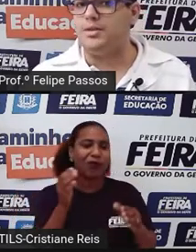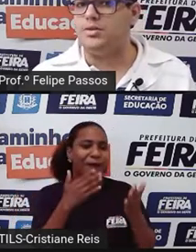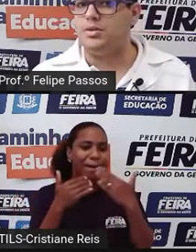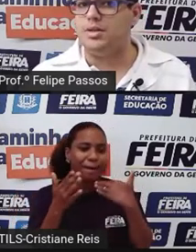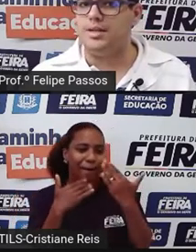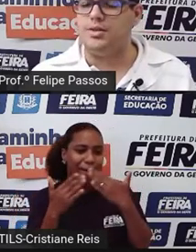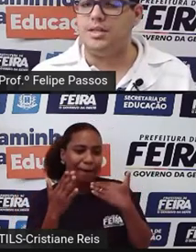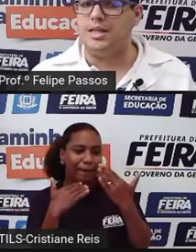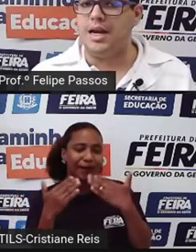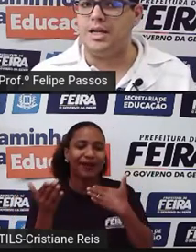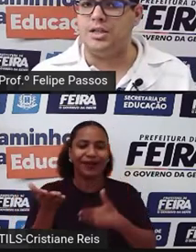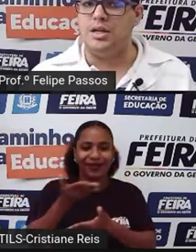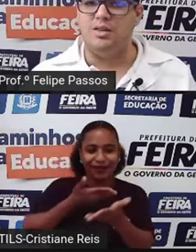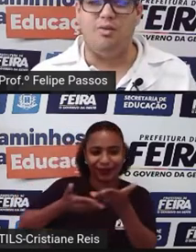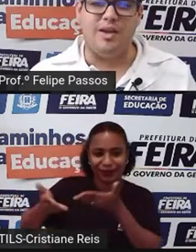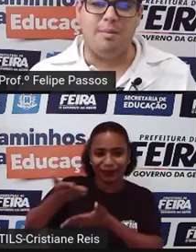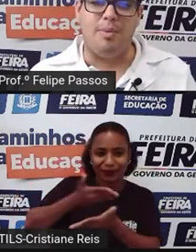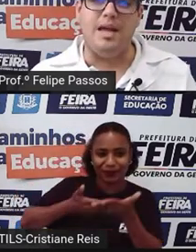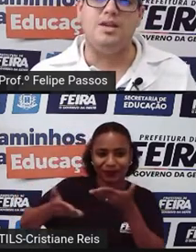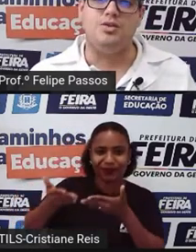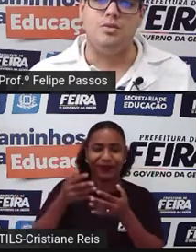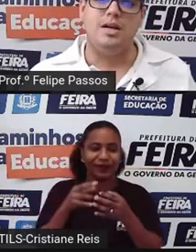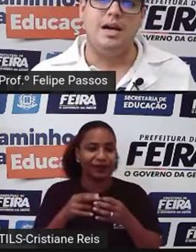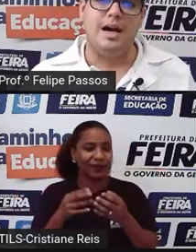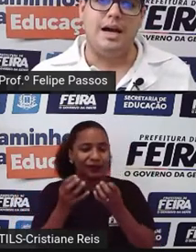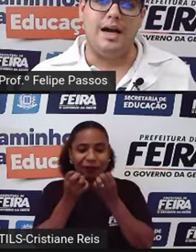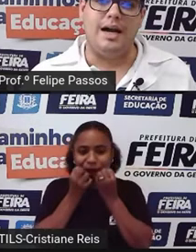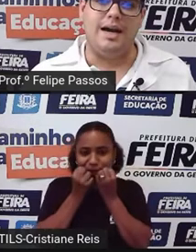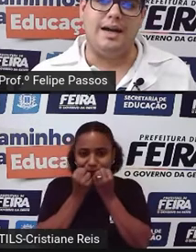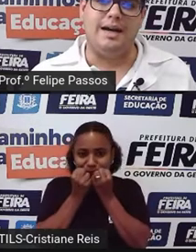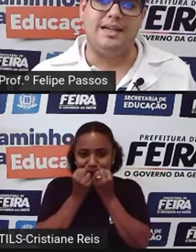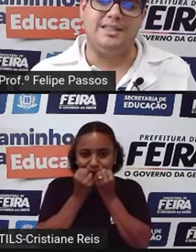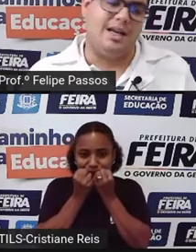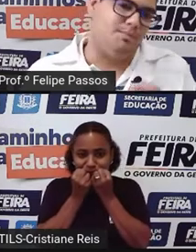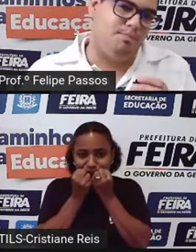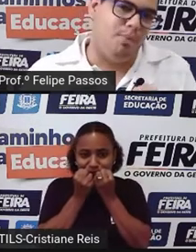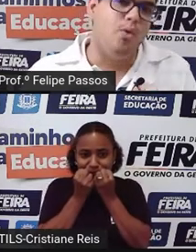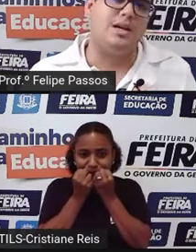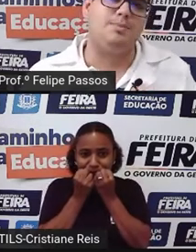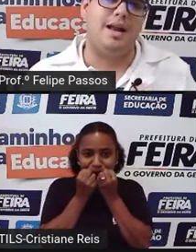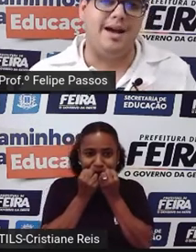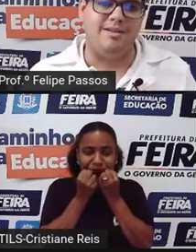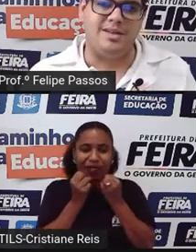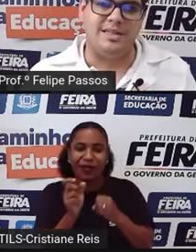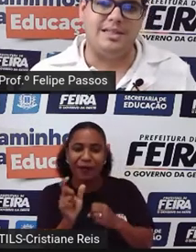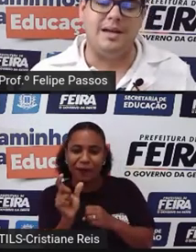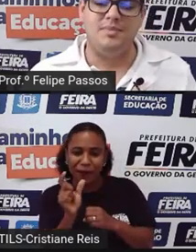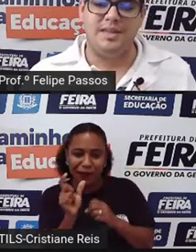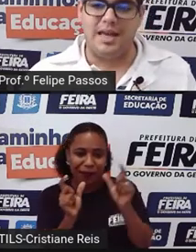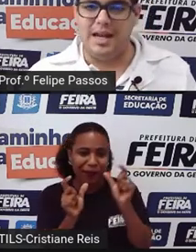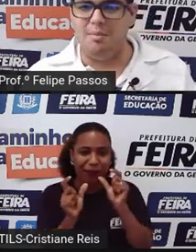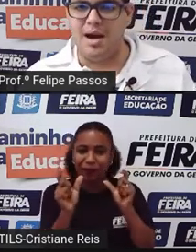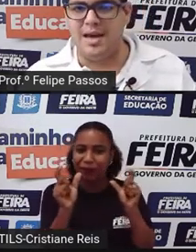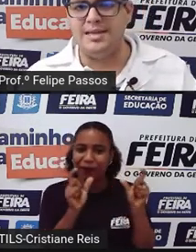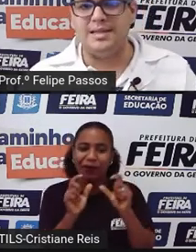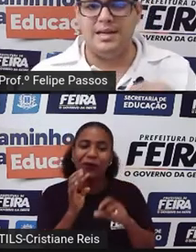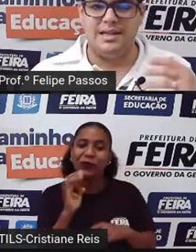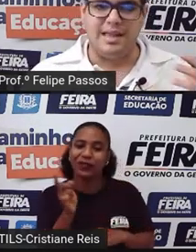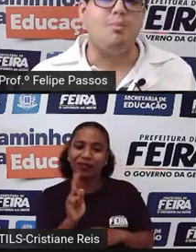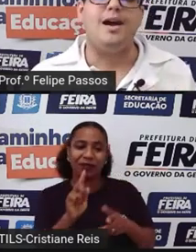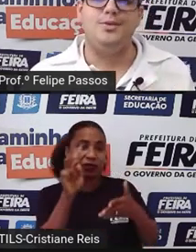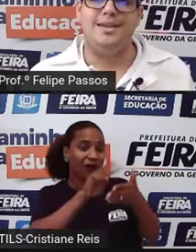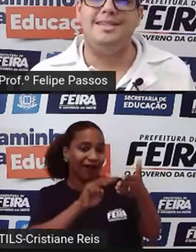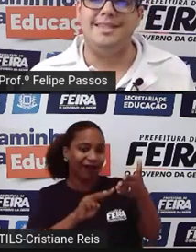espaços da sociedade, não fica preso a poucas palavras, né? Quem lê mais